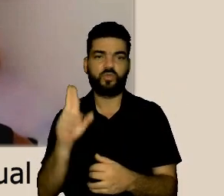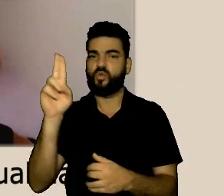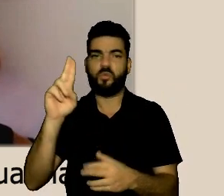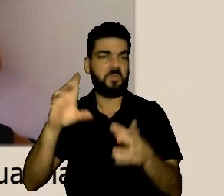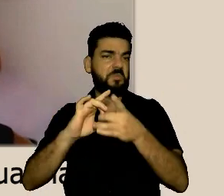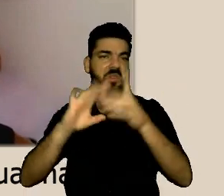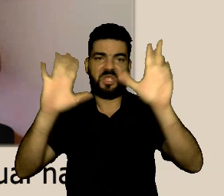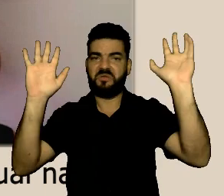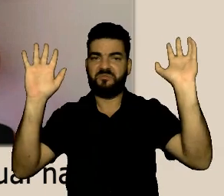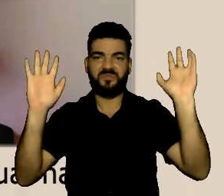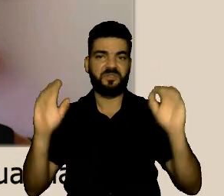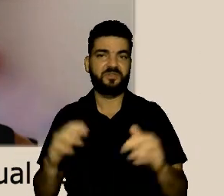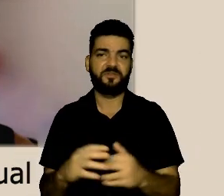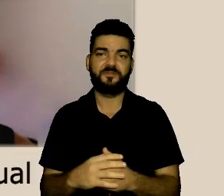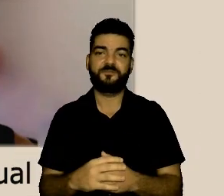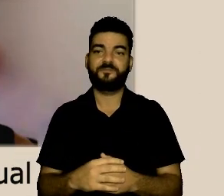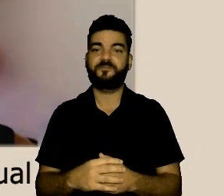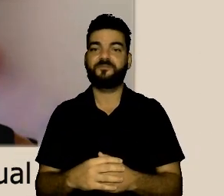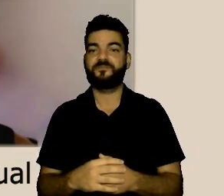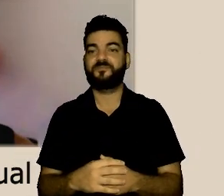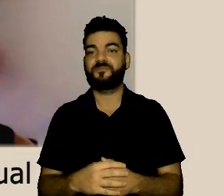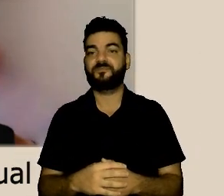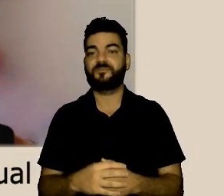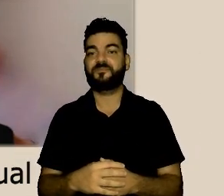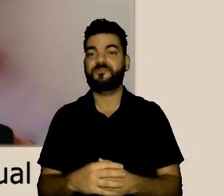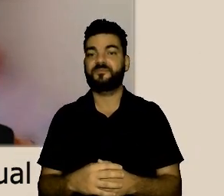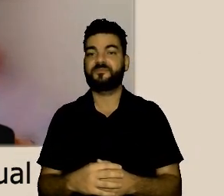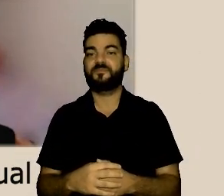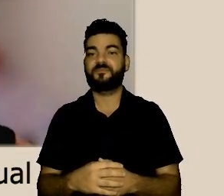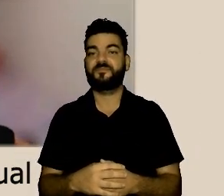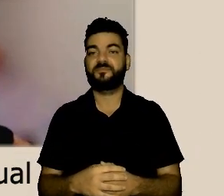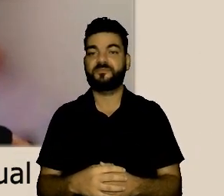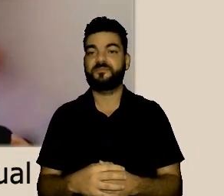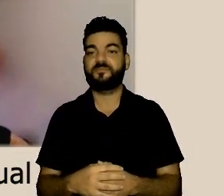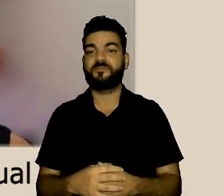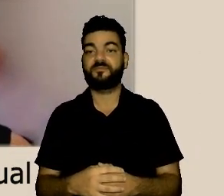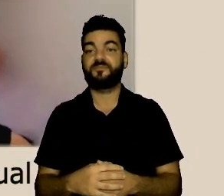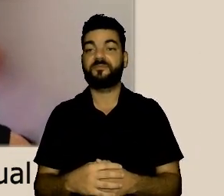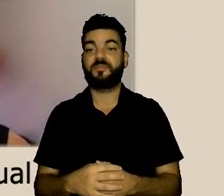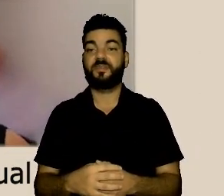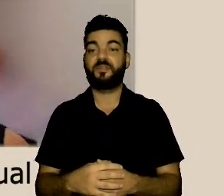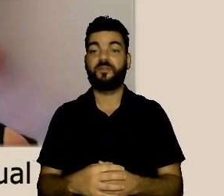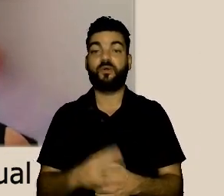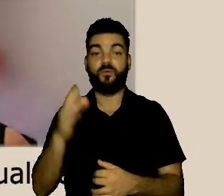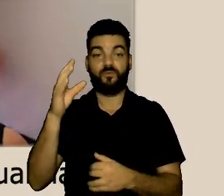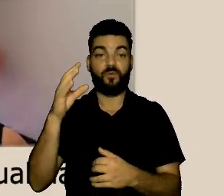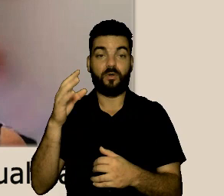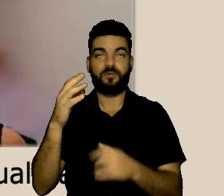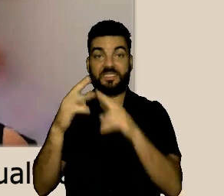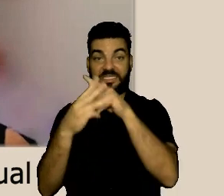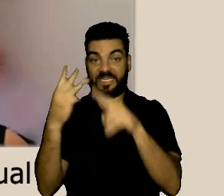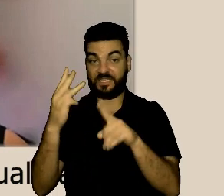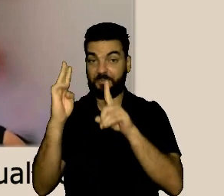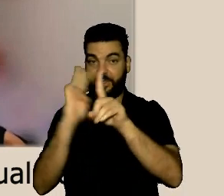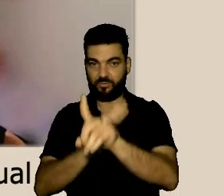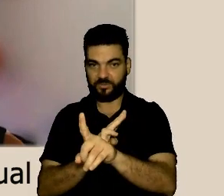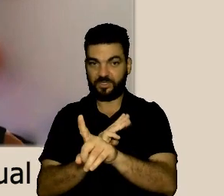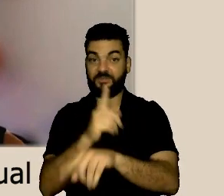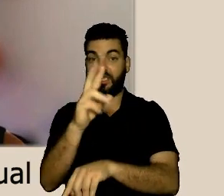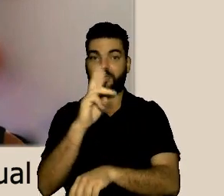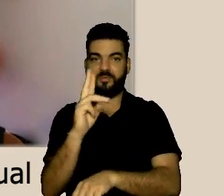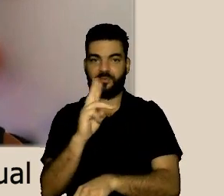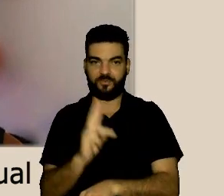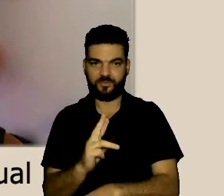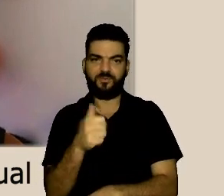fazer Lumena vou te chamar de doutora não vou te chamar de Lumena vou te chamar de Luceli vou te chamar de Francisco e